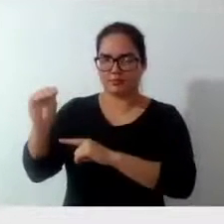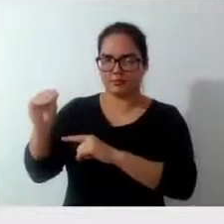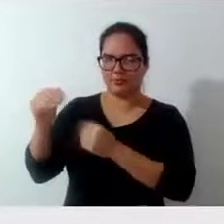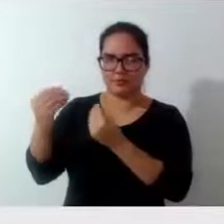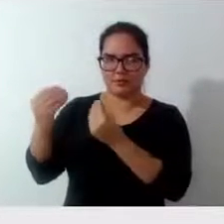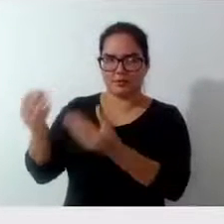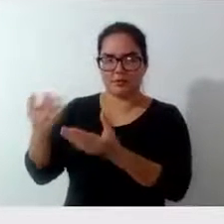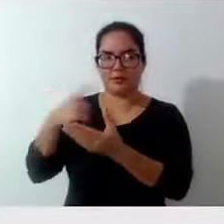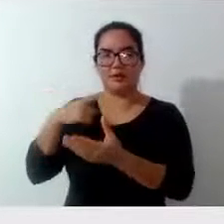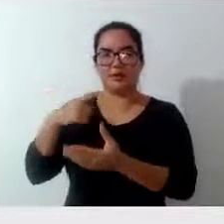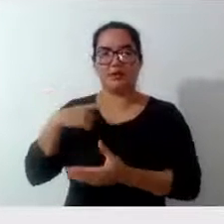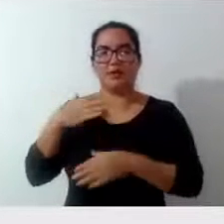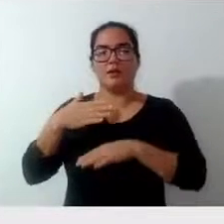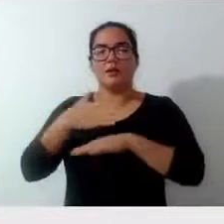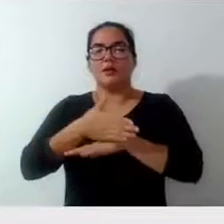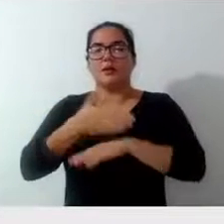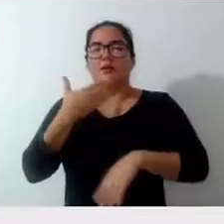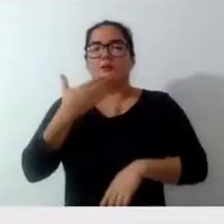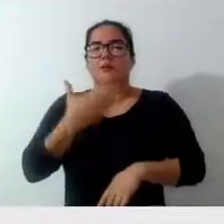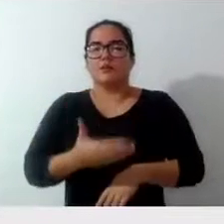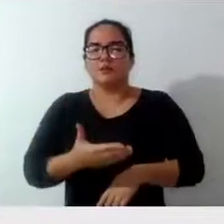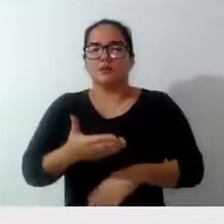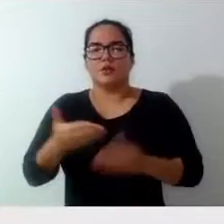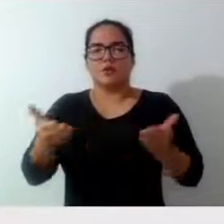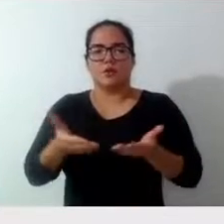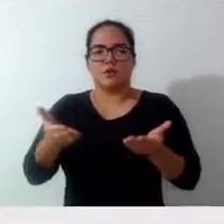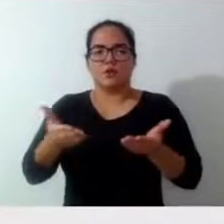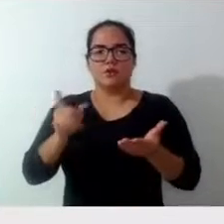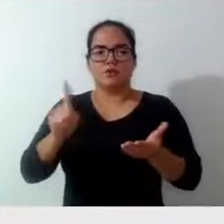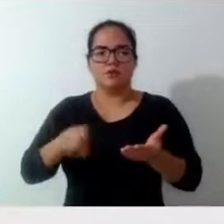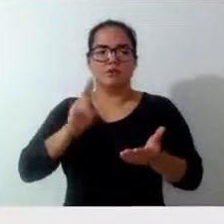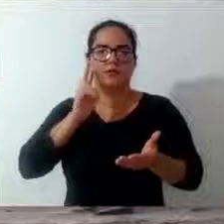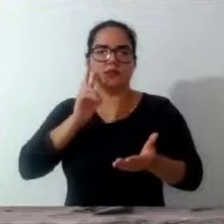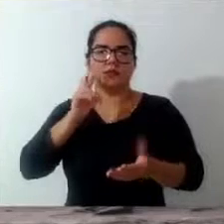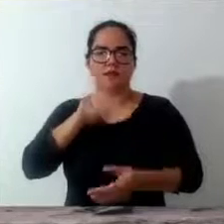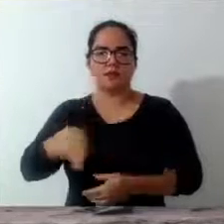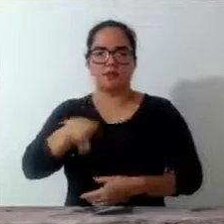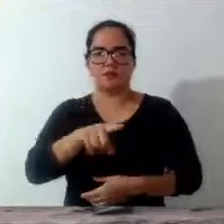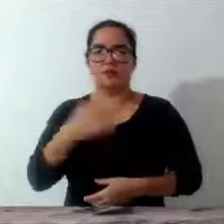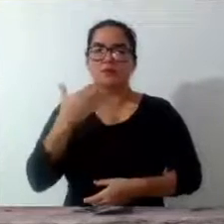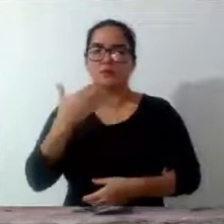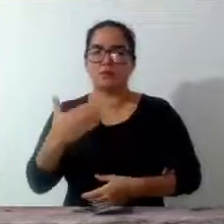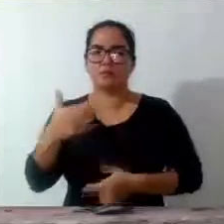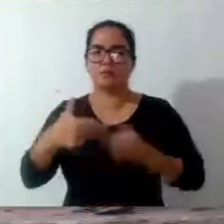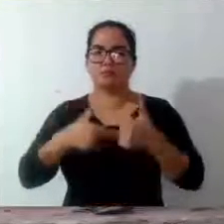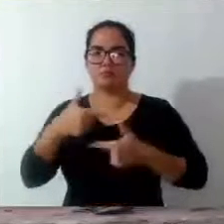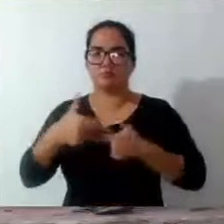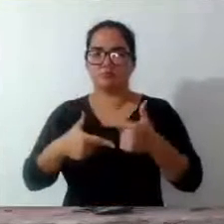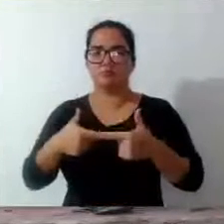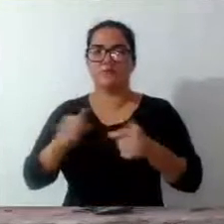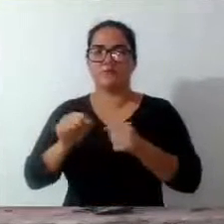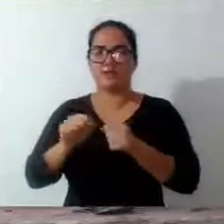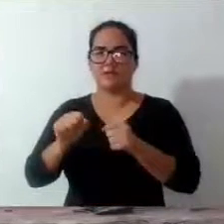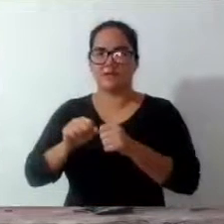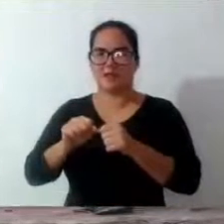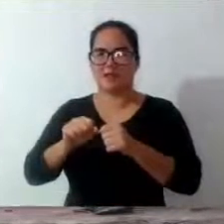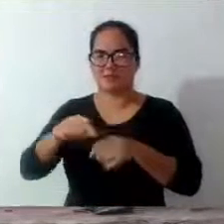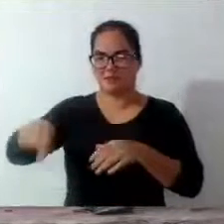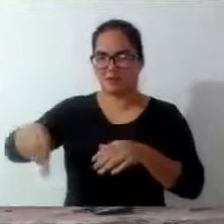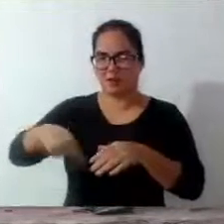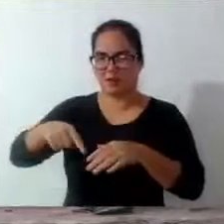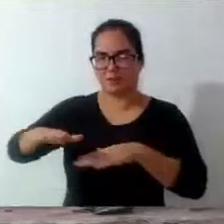Entrei com uma solicitação hoje, amigos vereadores, pedindo uma operação tapa-buraco na cidade de Ibiguaçu.